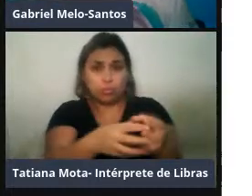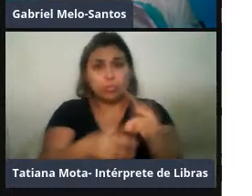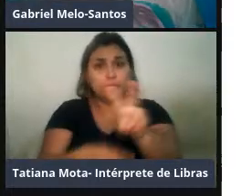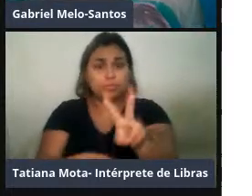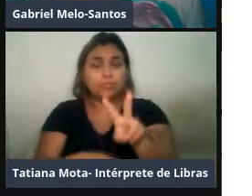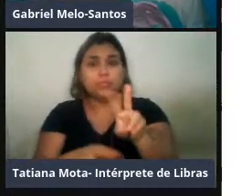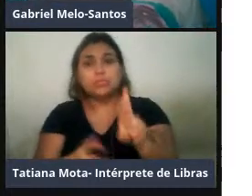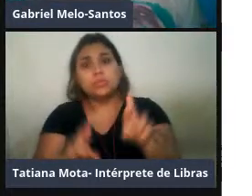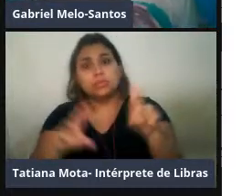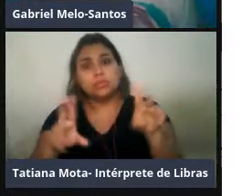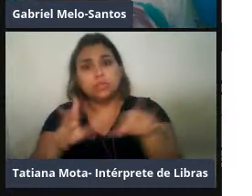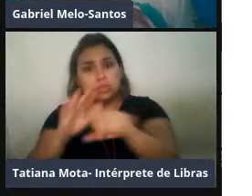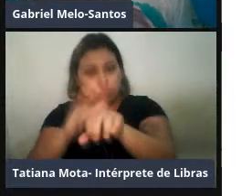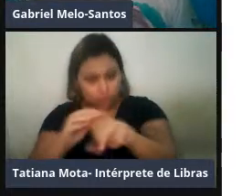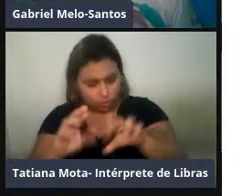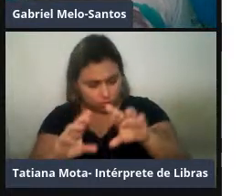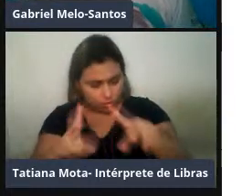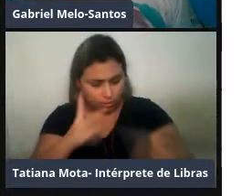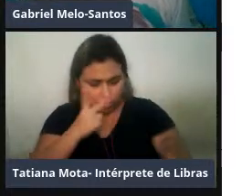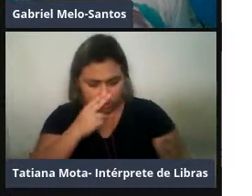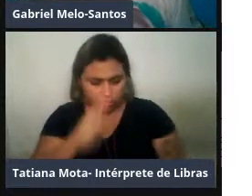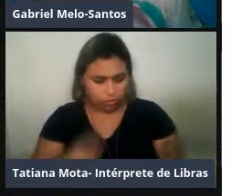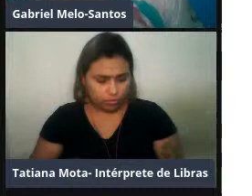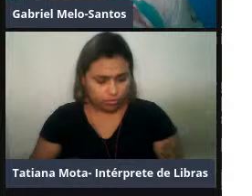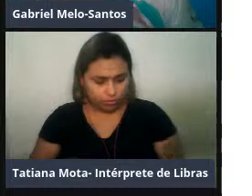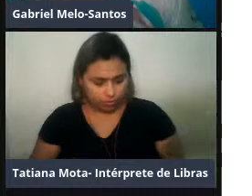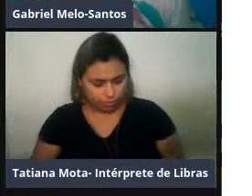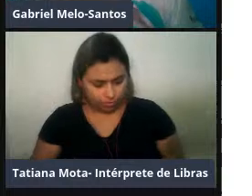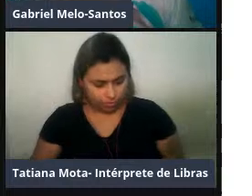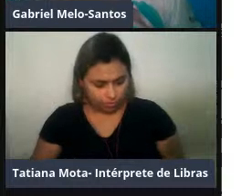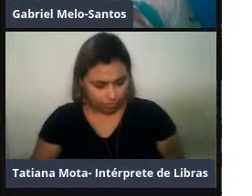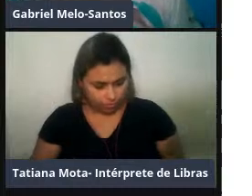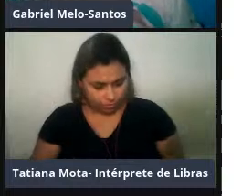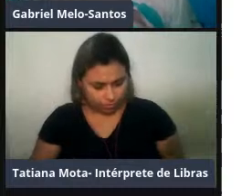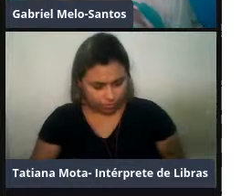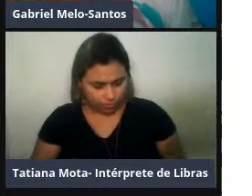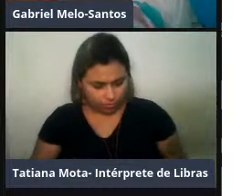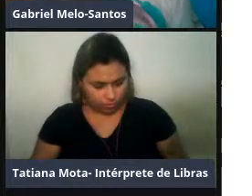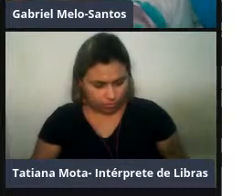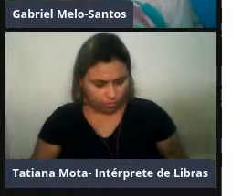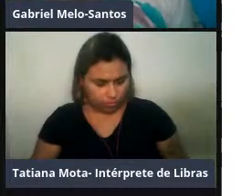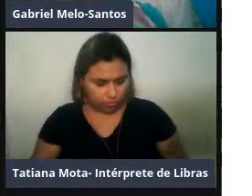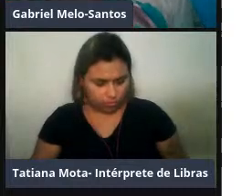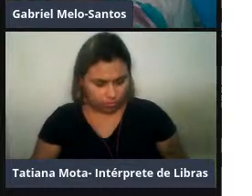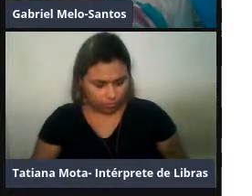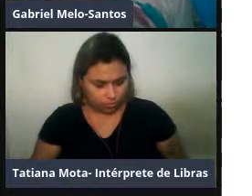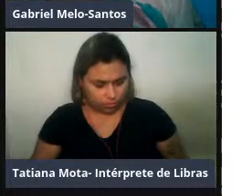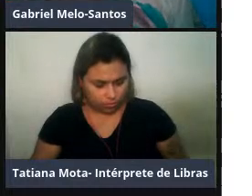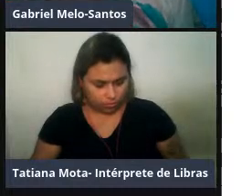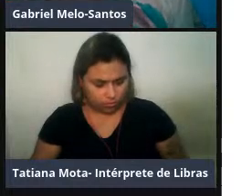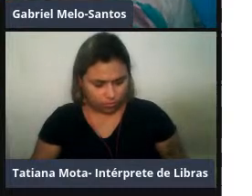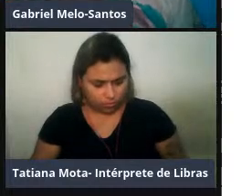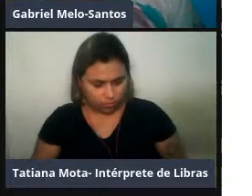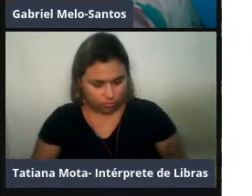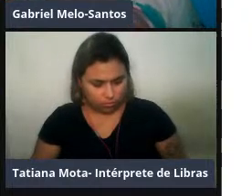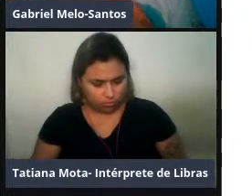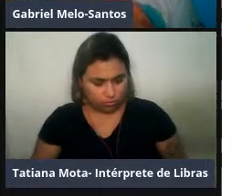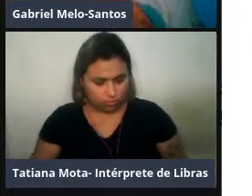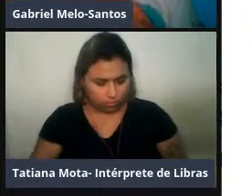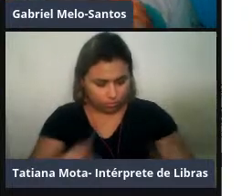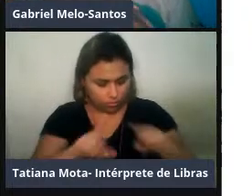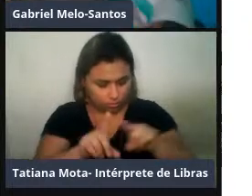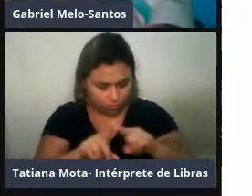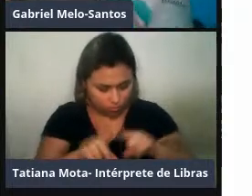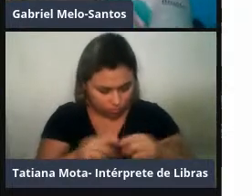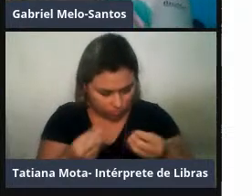si, indicando que tem uma especificidade de grupo social com uma especificidade de indivíduo. Então, aqui